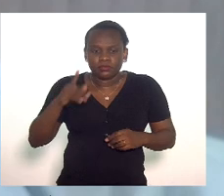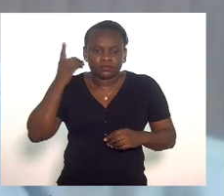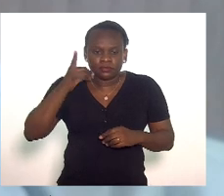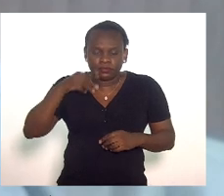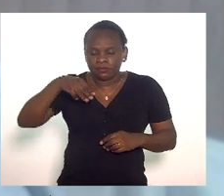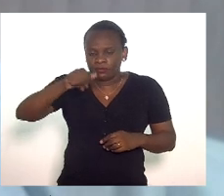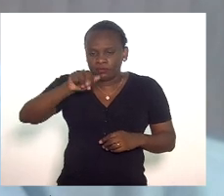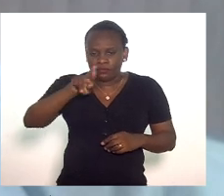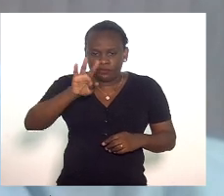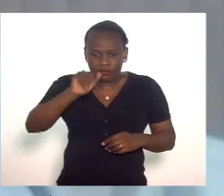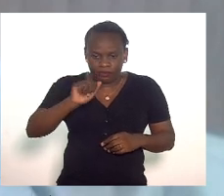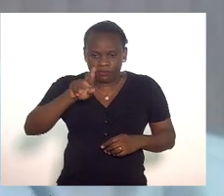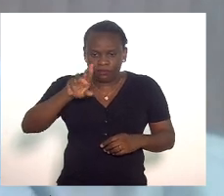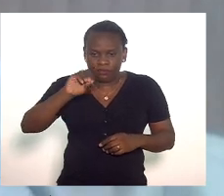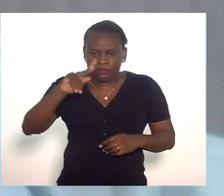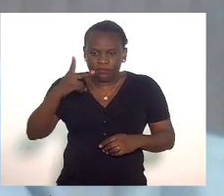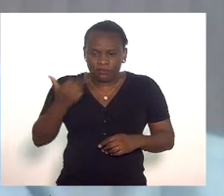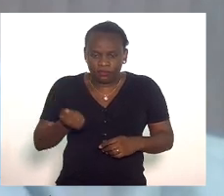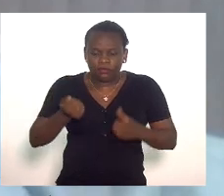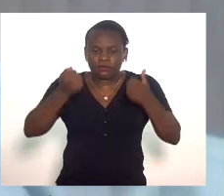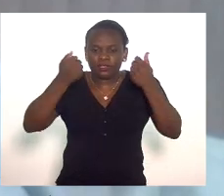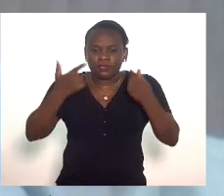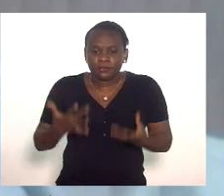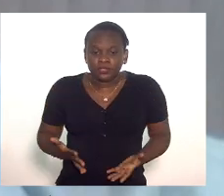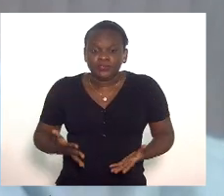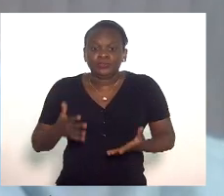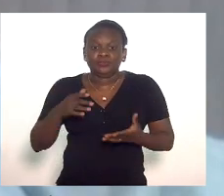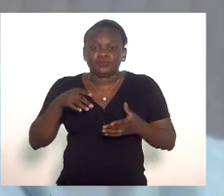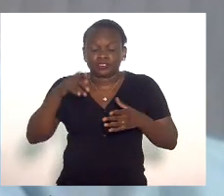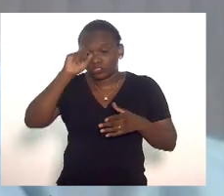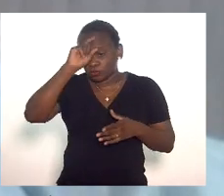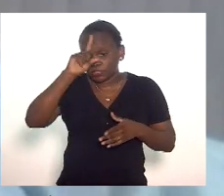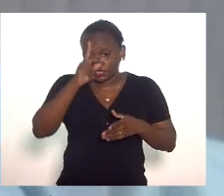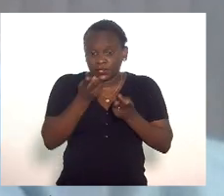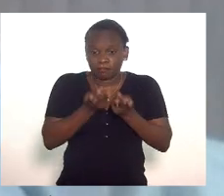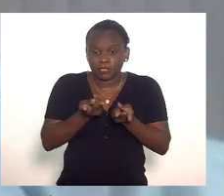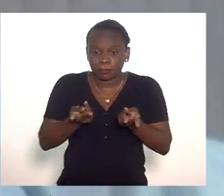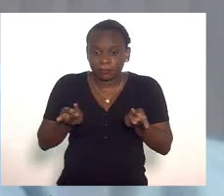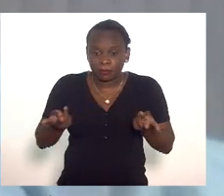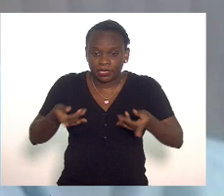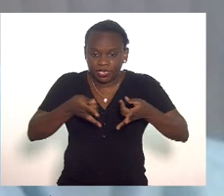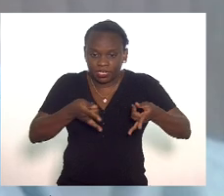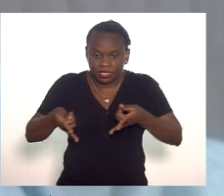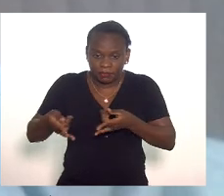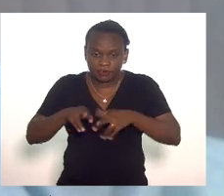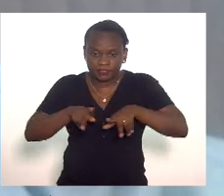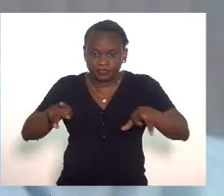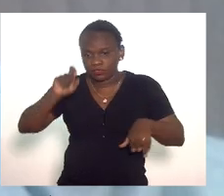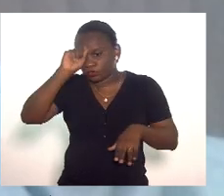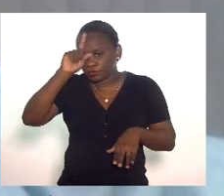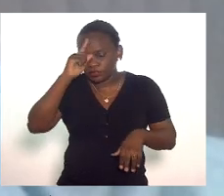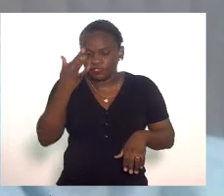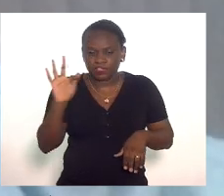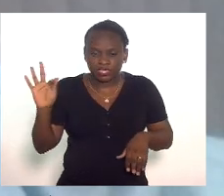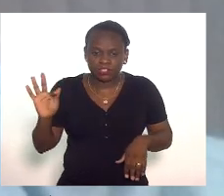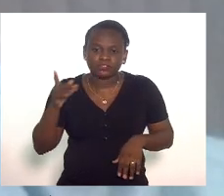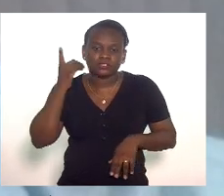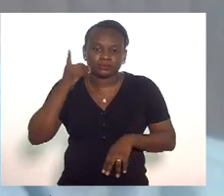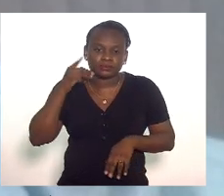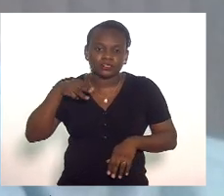deputado Marta Rocha que tratou da questão dos leitos hospitalares federais deputado